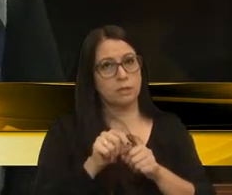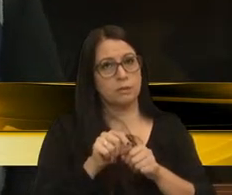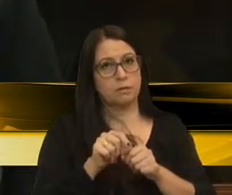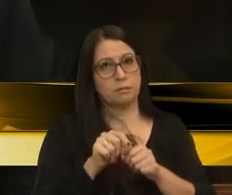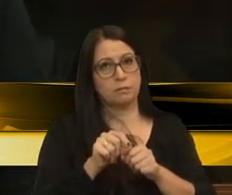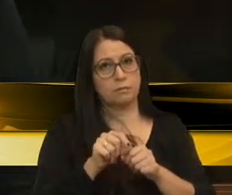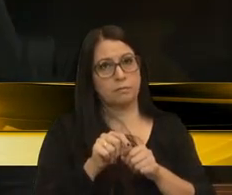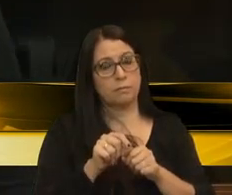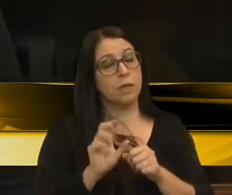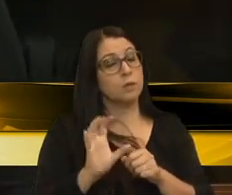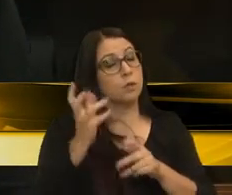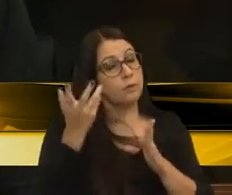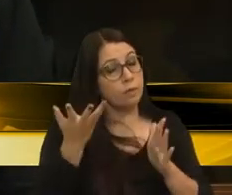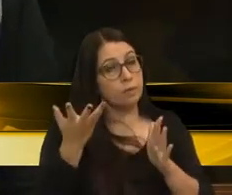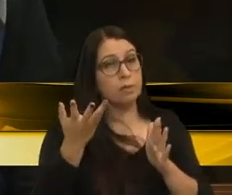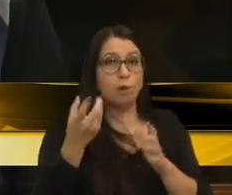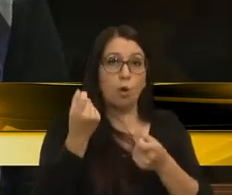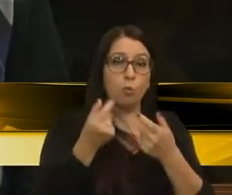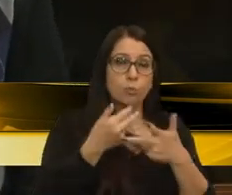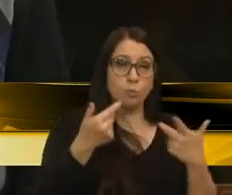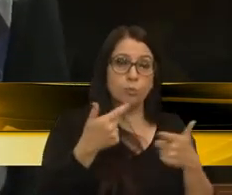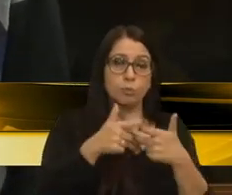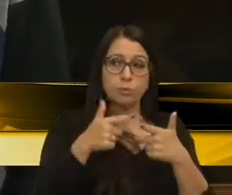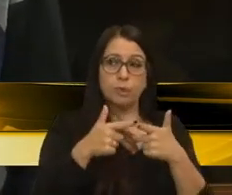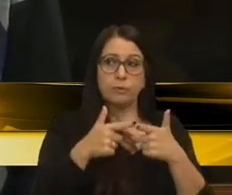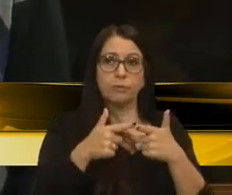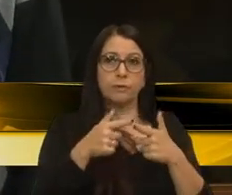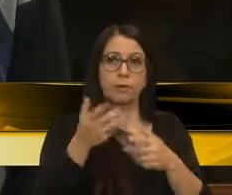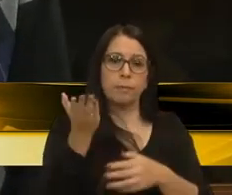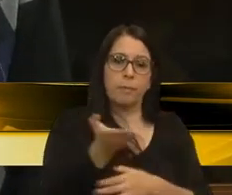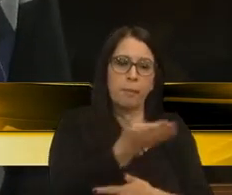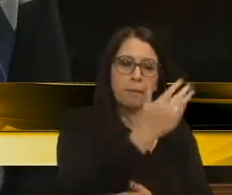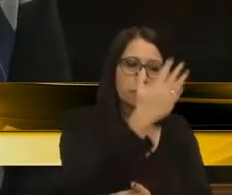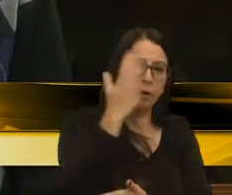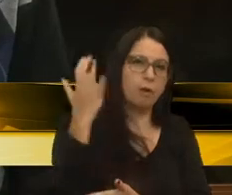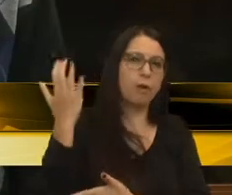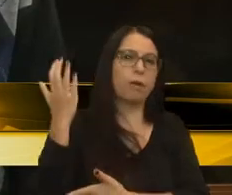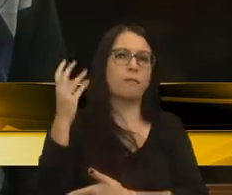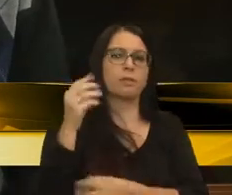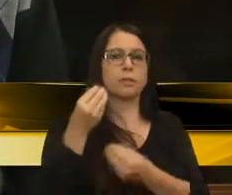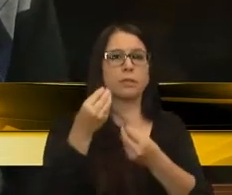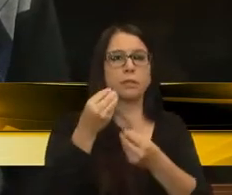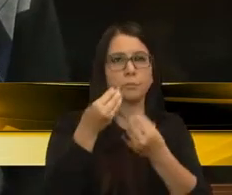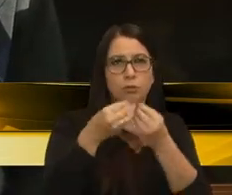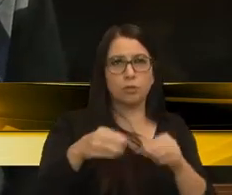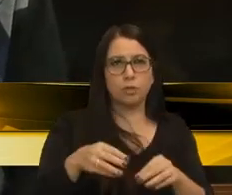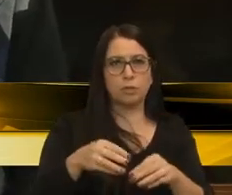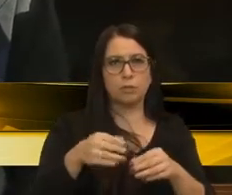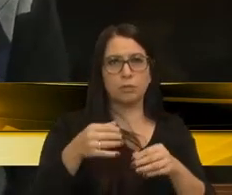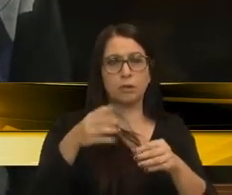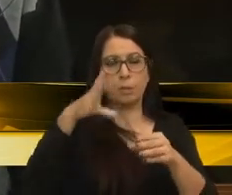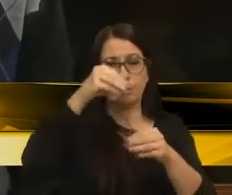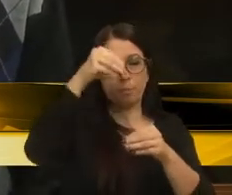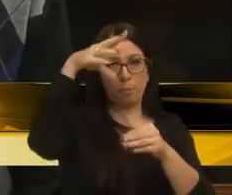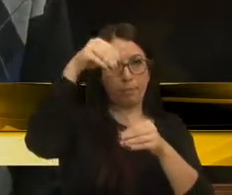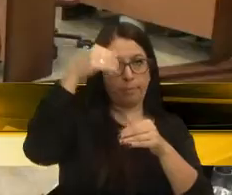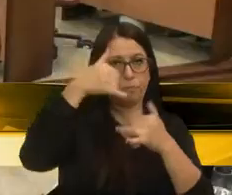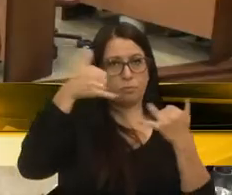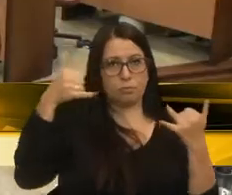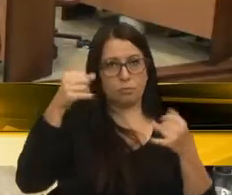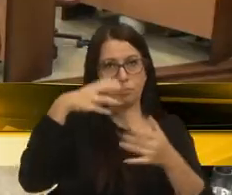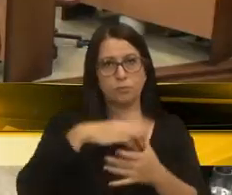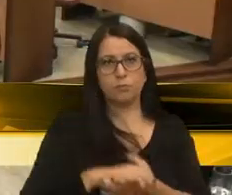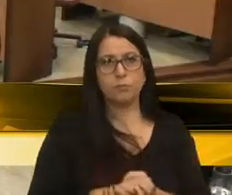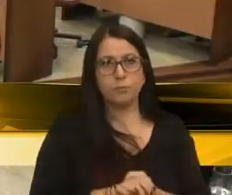resolvido, sanado em algumas situações que mais é poda de árvores, que está prejudicando e dando queda de energia. Seu aparte, vereador Bandeira.